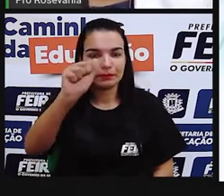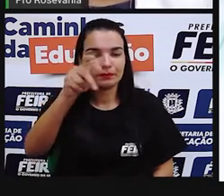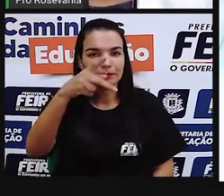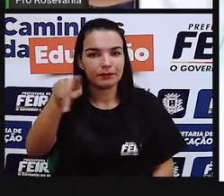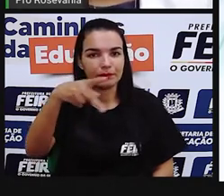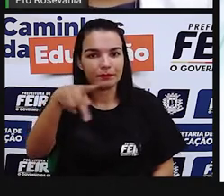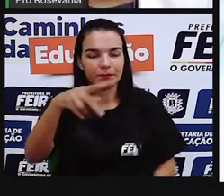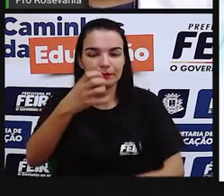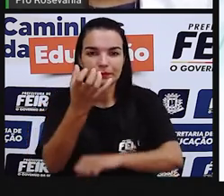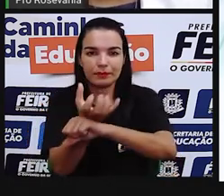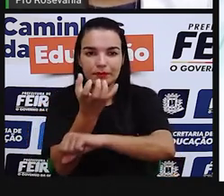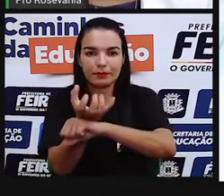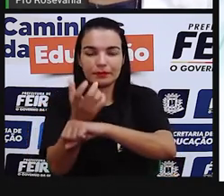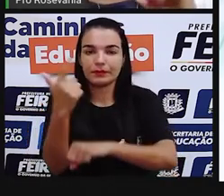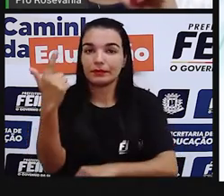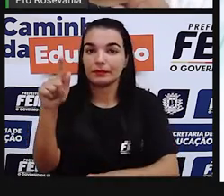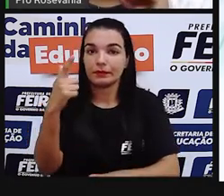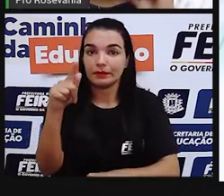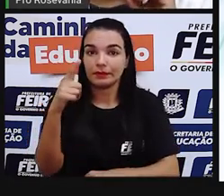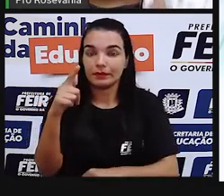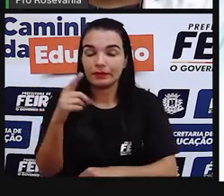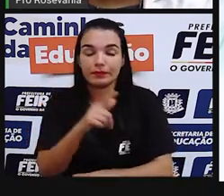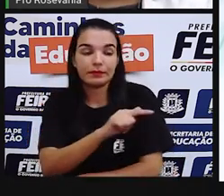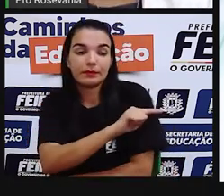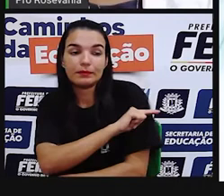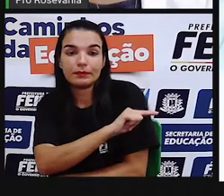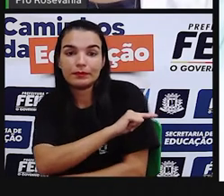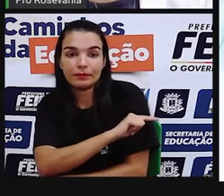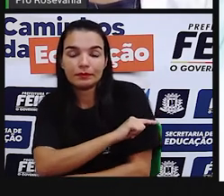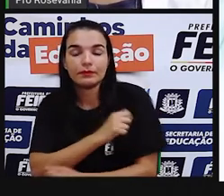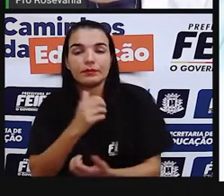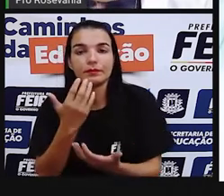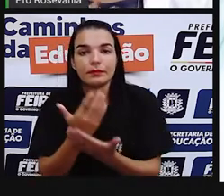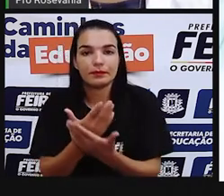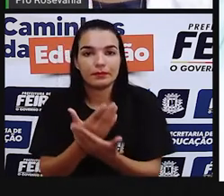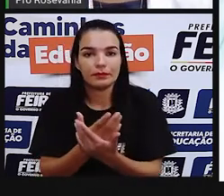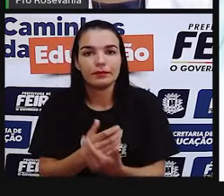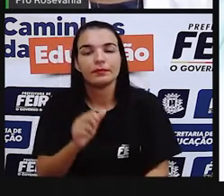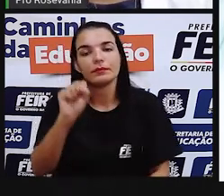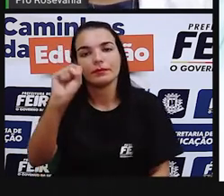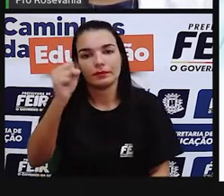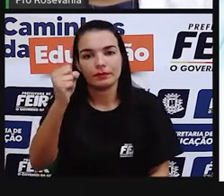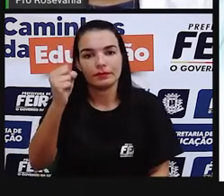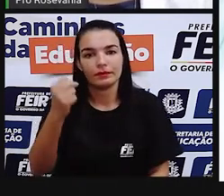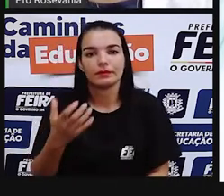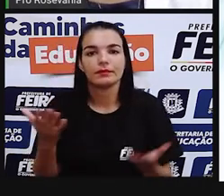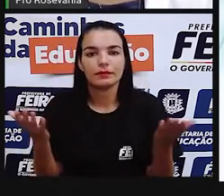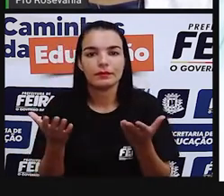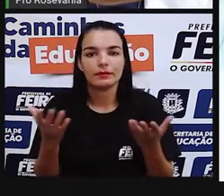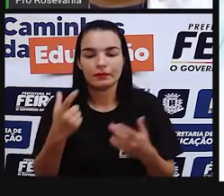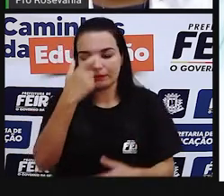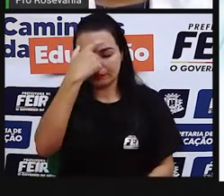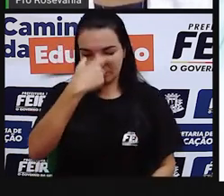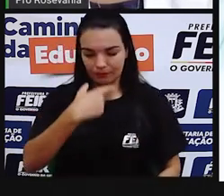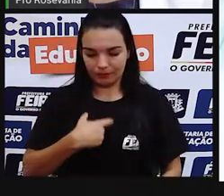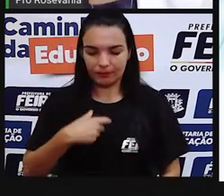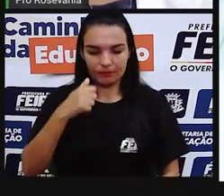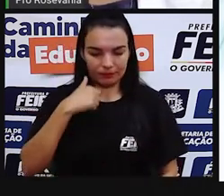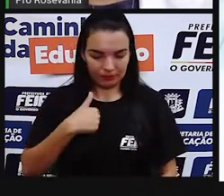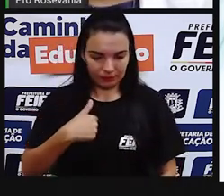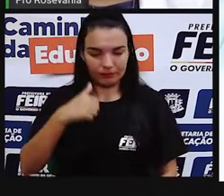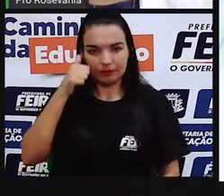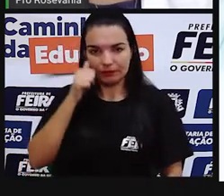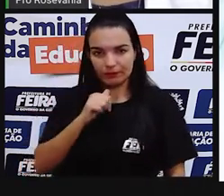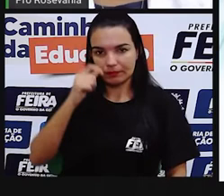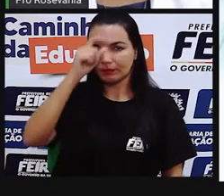eu tenho aula do sétimo ano, ela fala oito. Bom, vamos ao outro desse presente, eu sou negra, tenho um